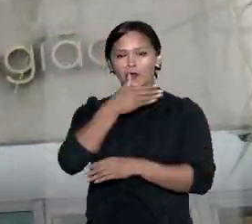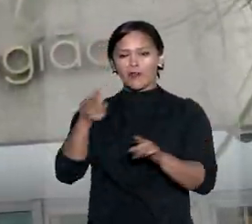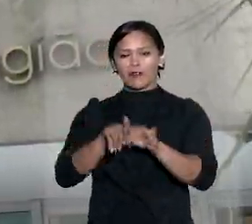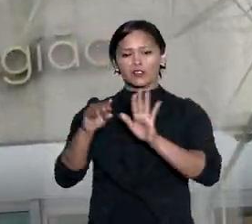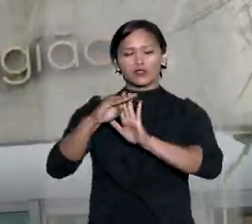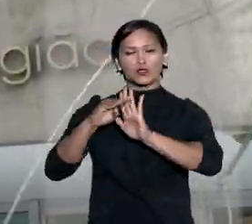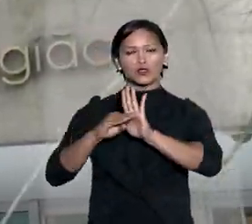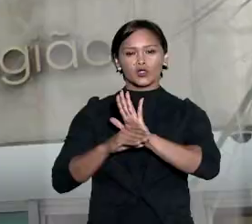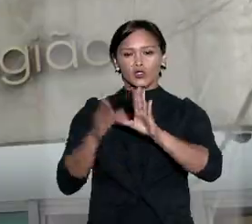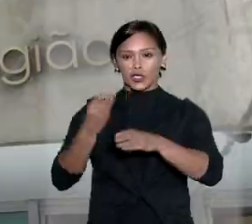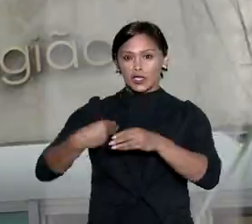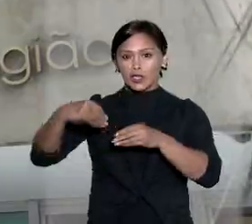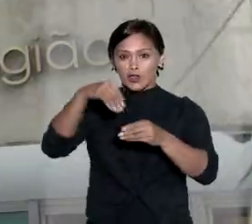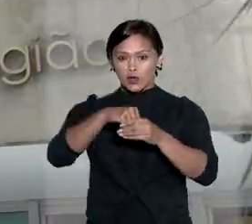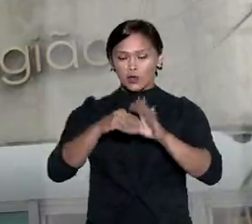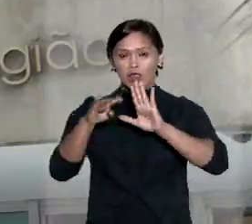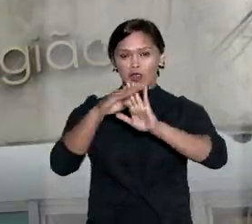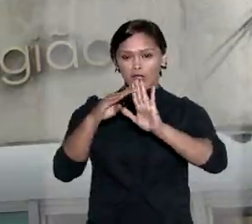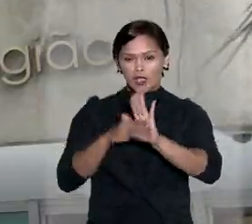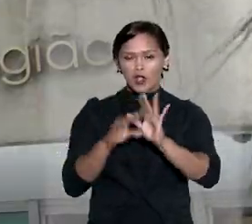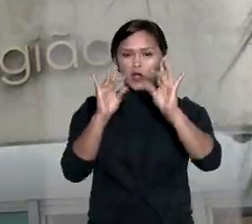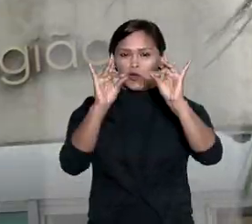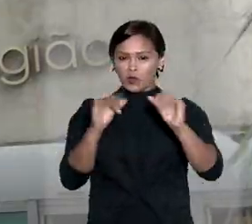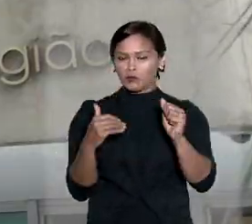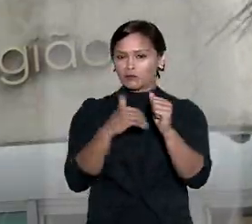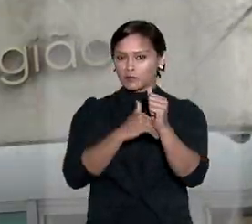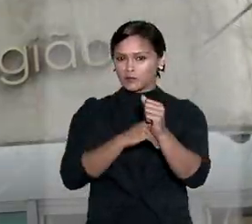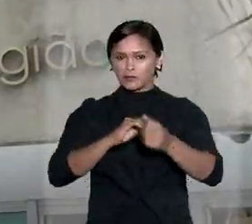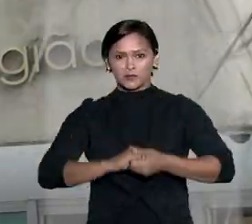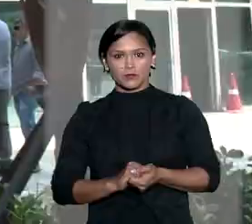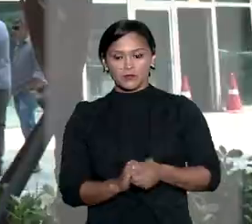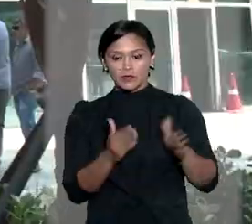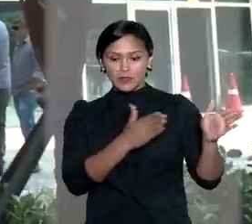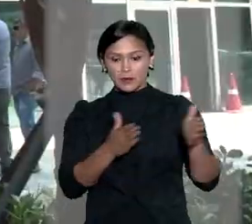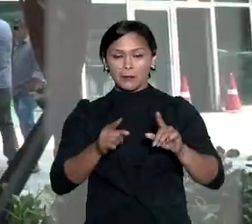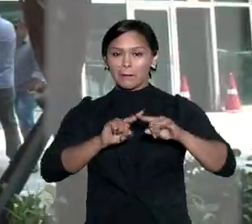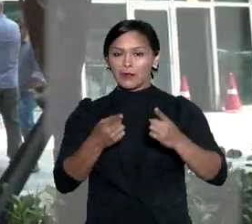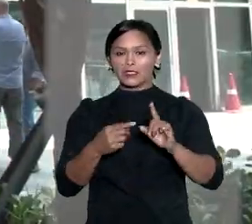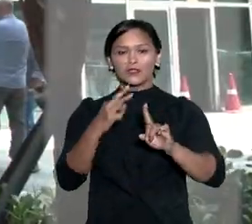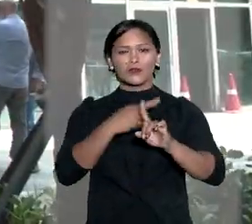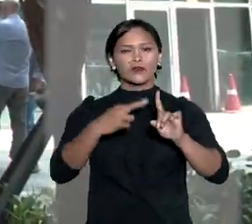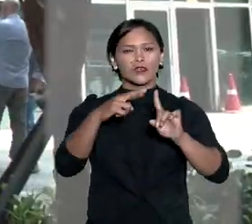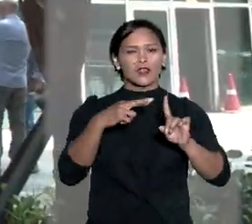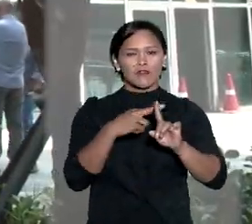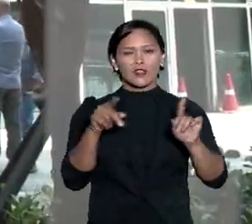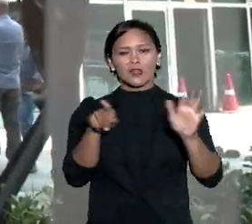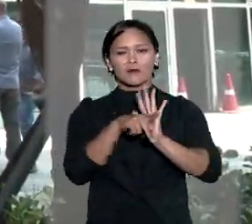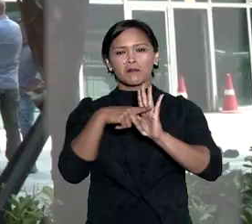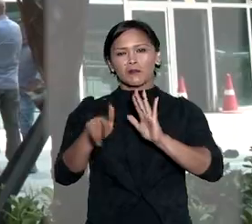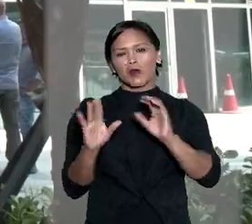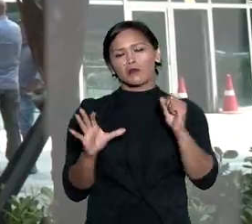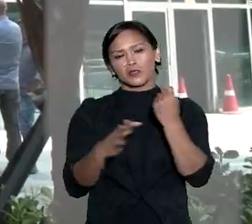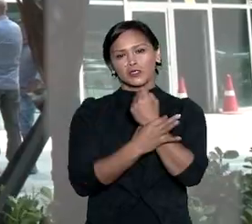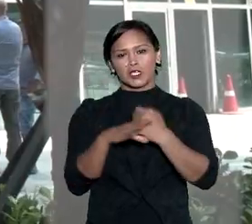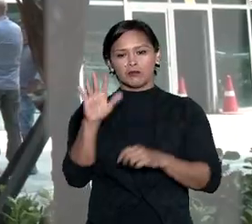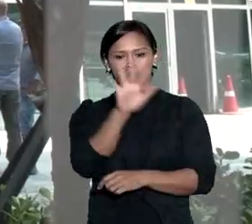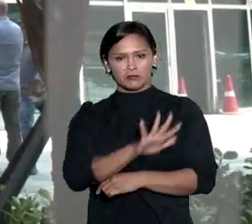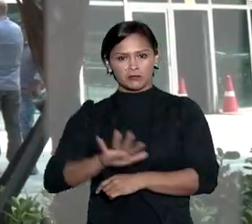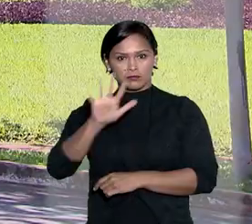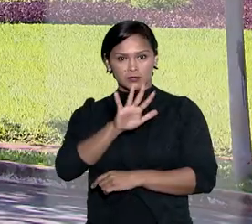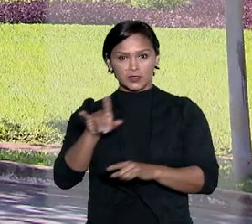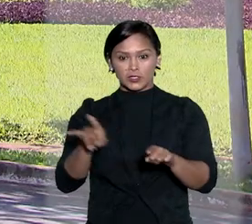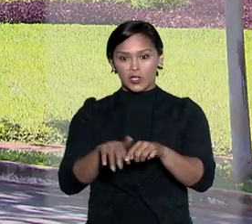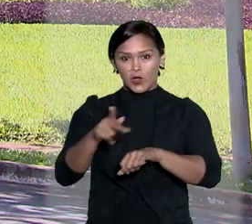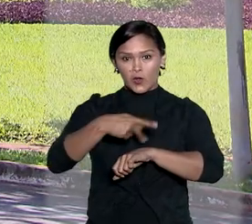comprobatórios, incluindo aqueles classificados como sigilosos, desde que não se referissem a questões de segurança nacional.